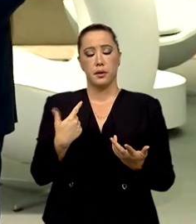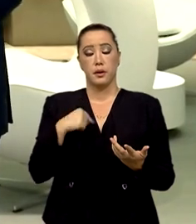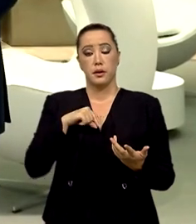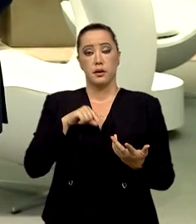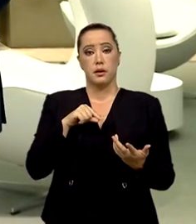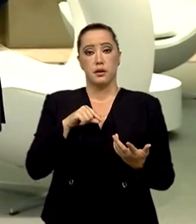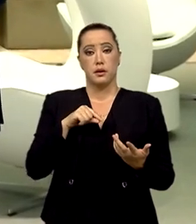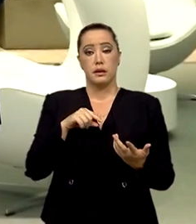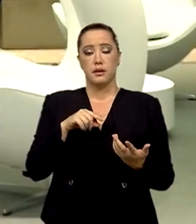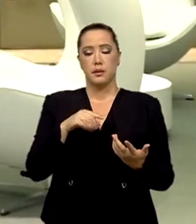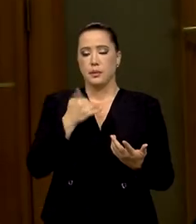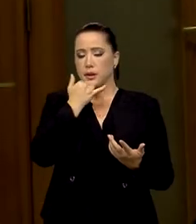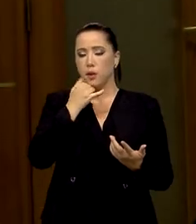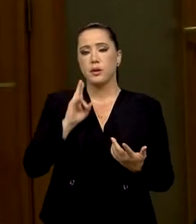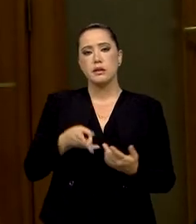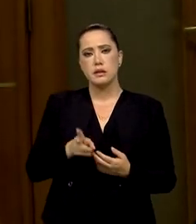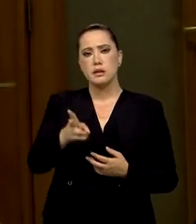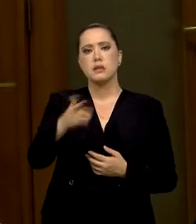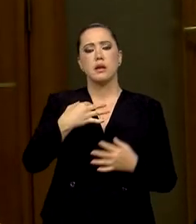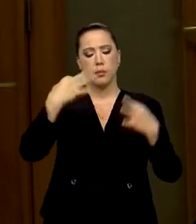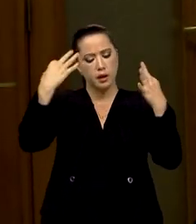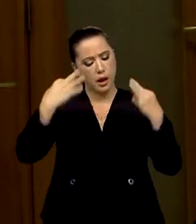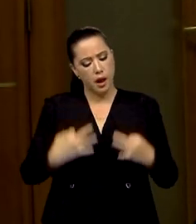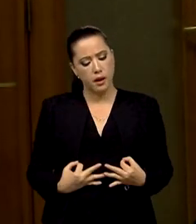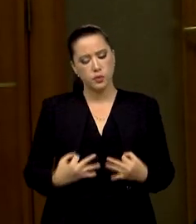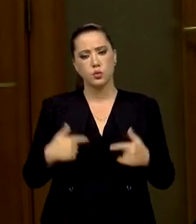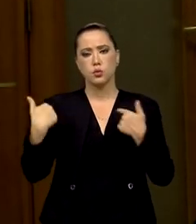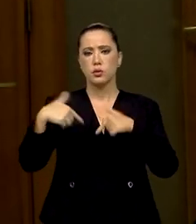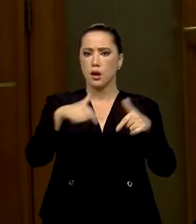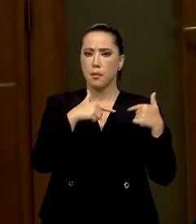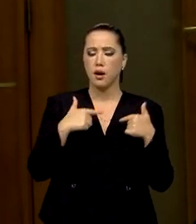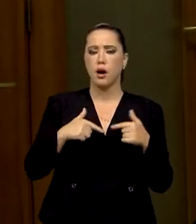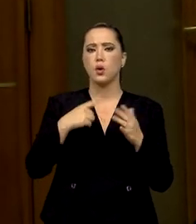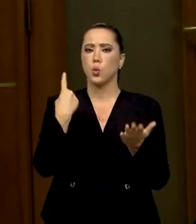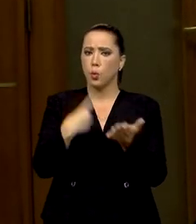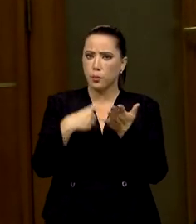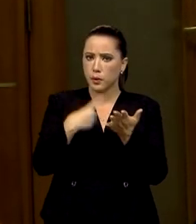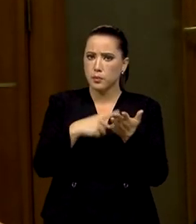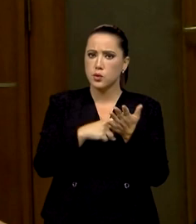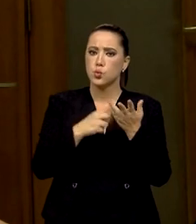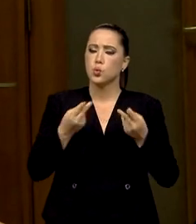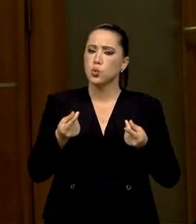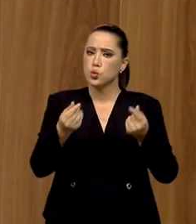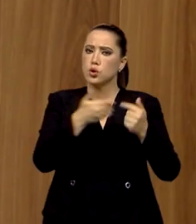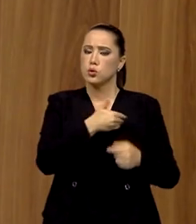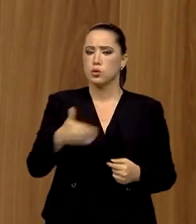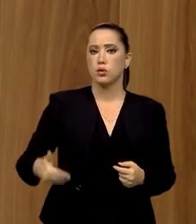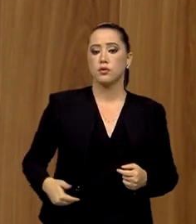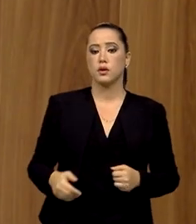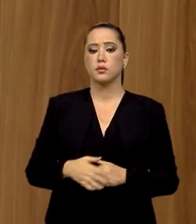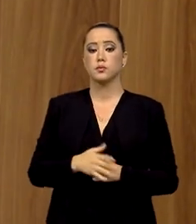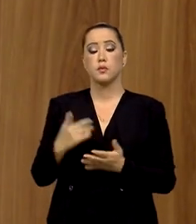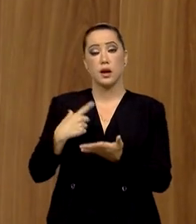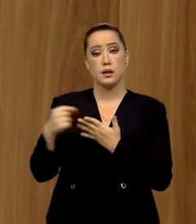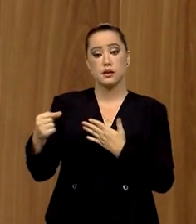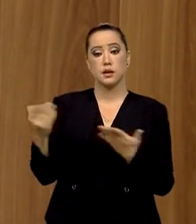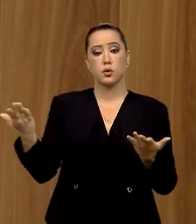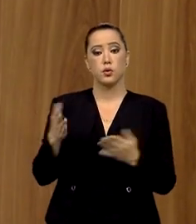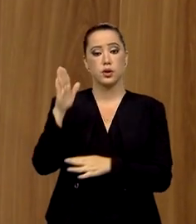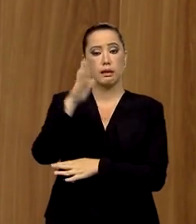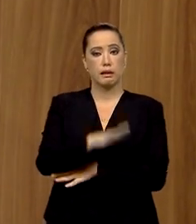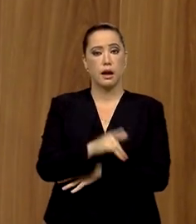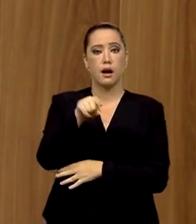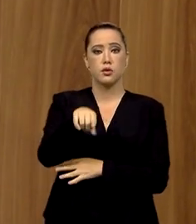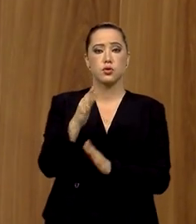correção, pela probidade e pelo compromisso com o erário, fecha aspas. A exoneração foi publicada na tarde de hoje,